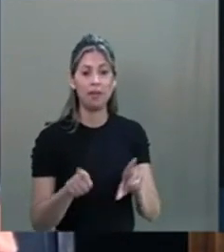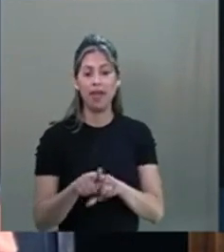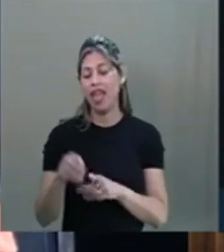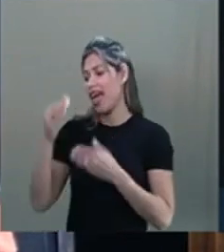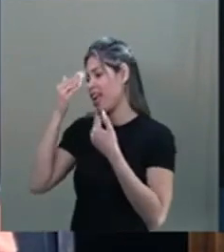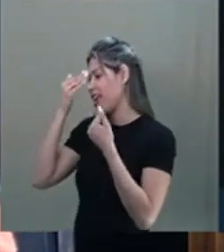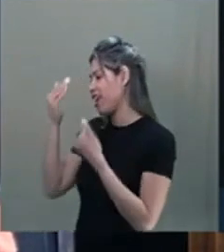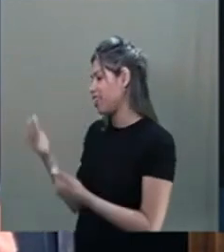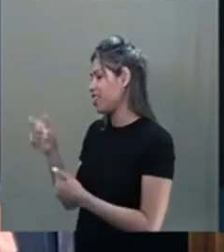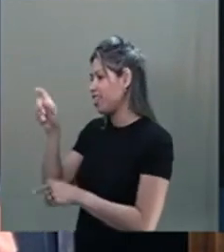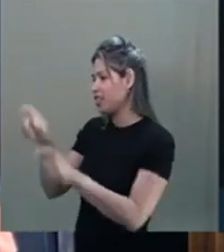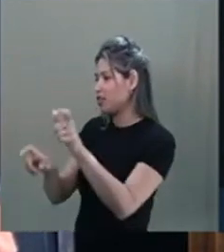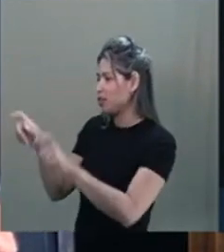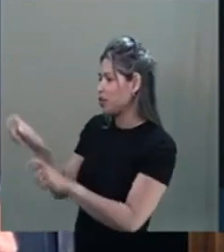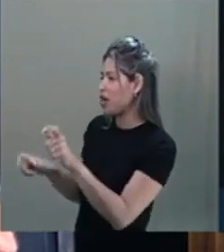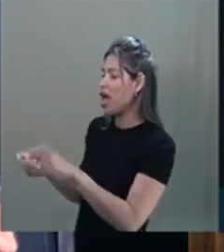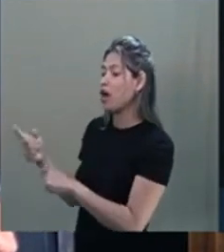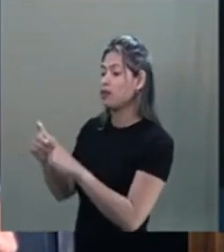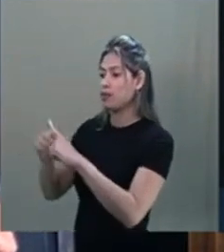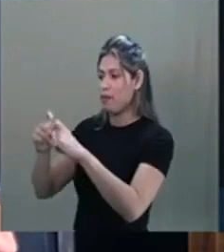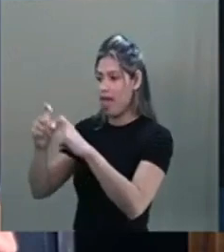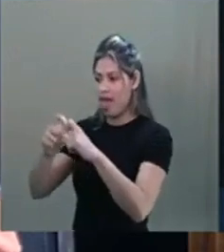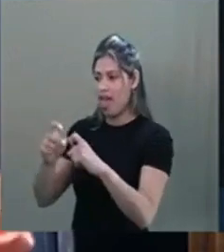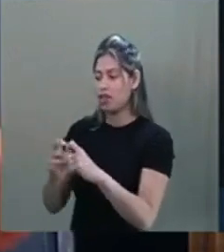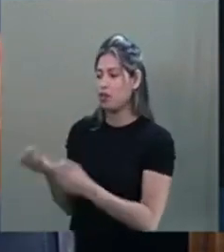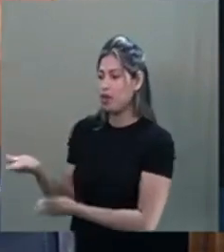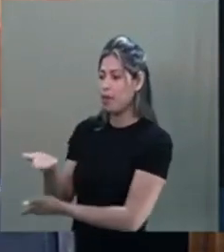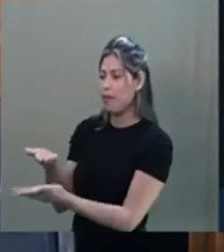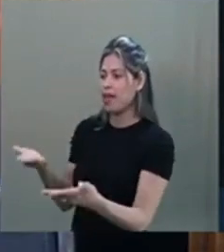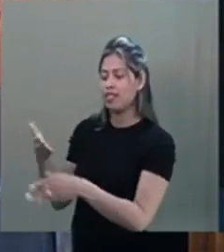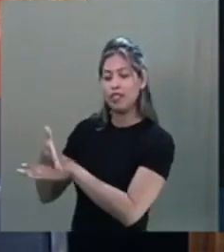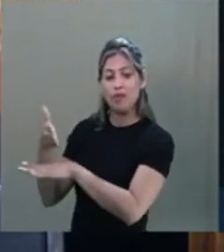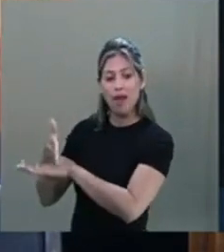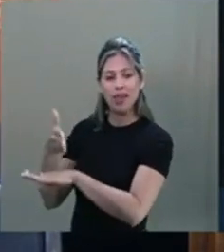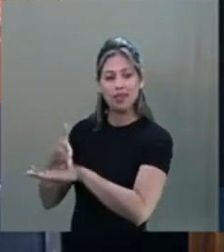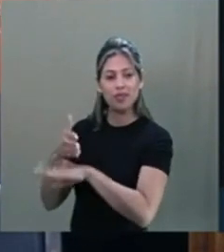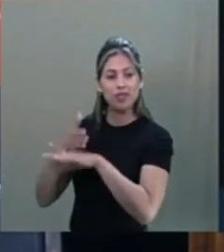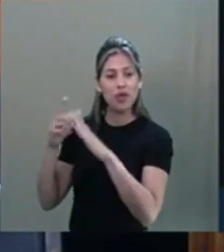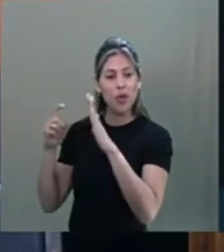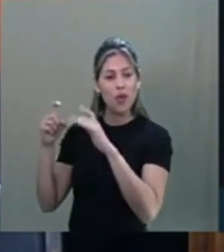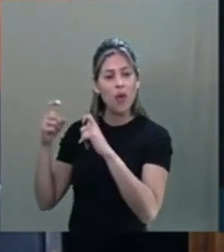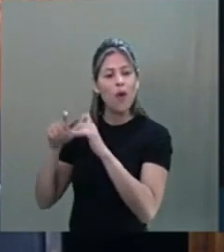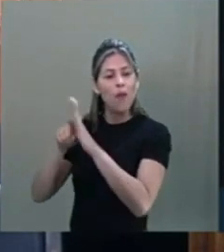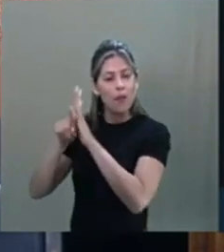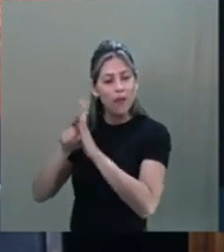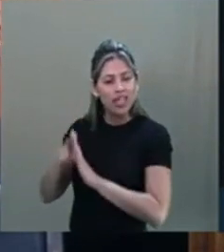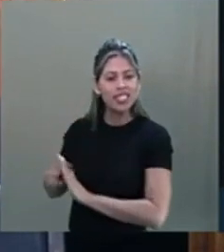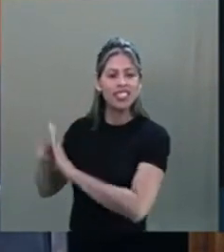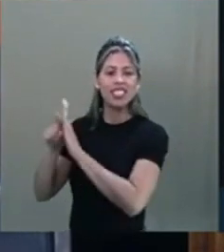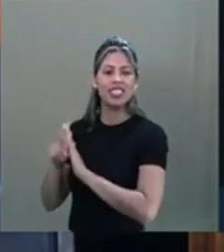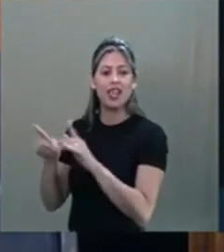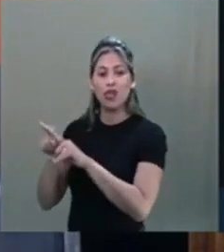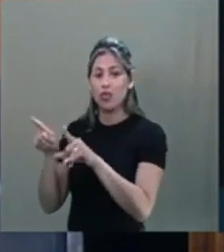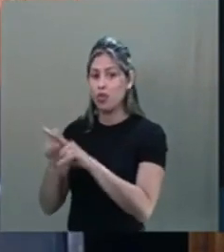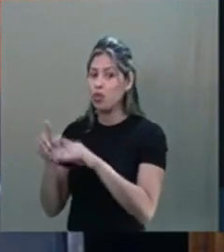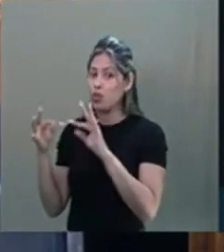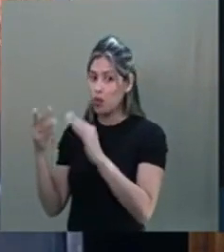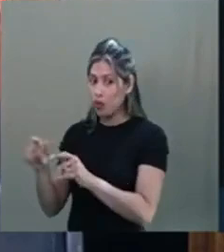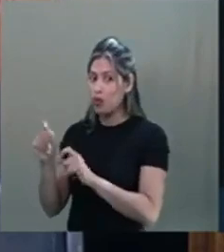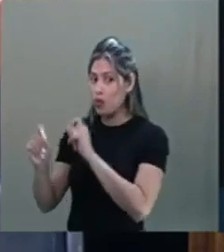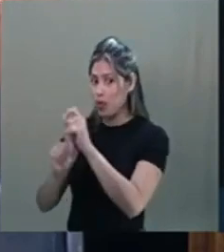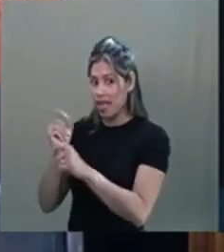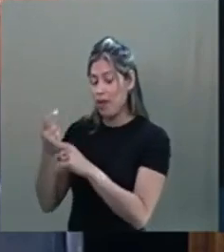participaram com pesquisas, e todos os que participaram realmente para que a Constelação tivesse na Medicina Integrativa do SUS.